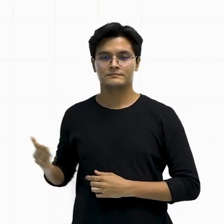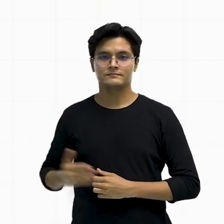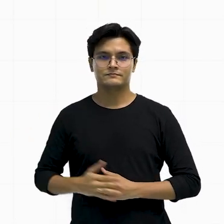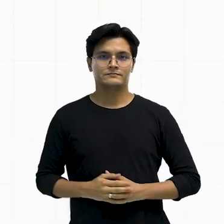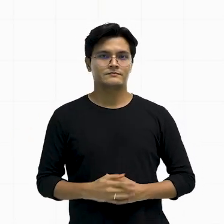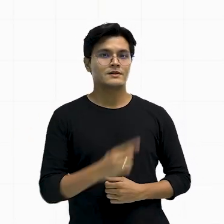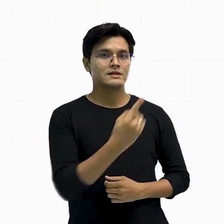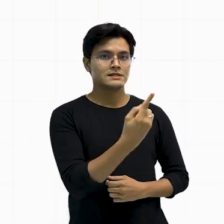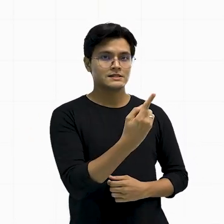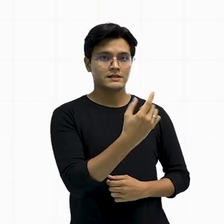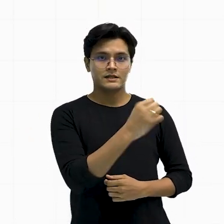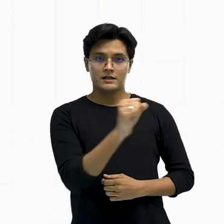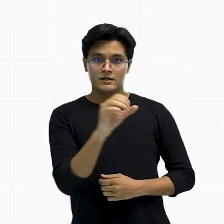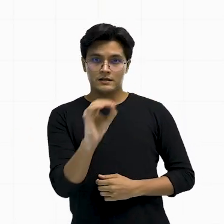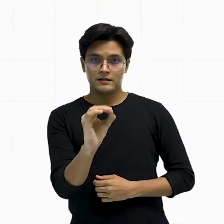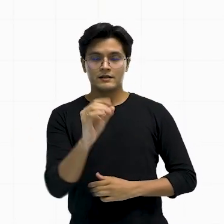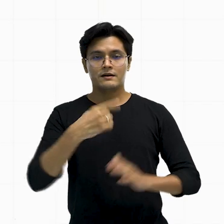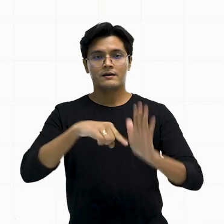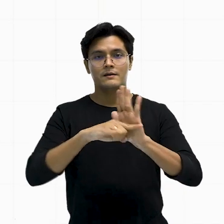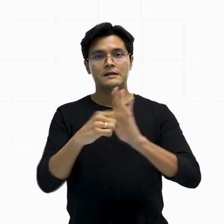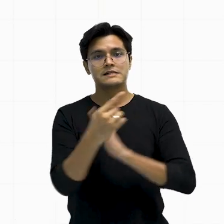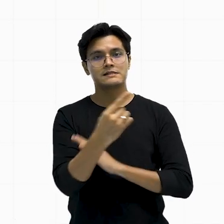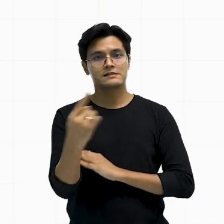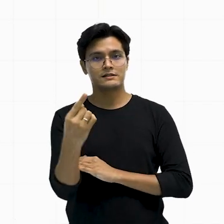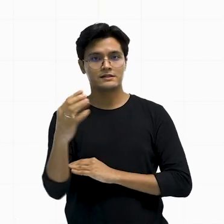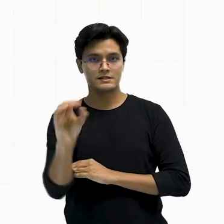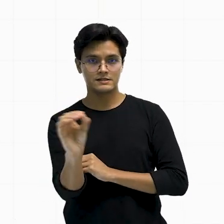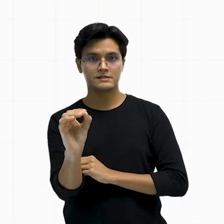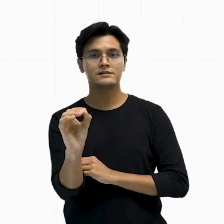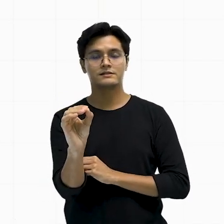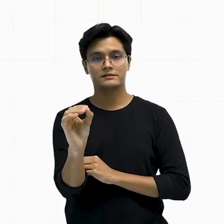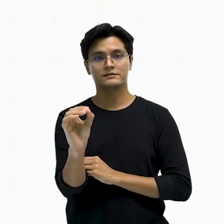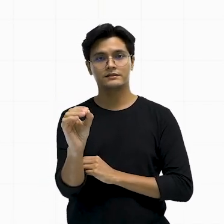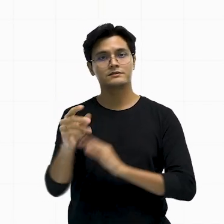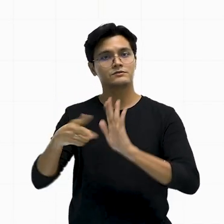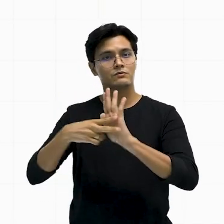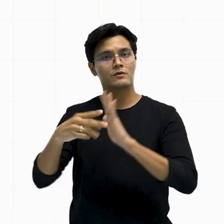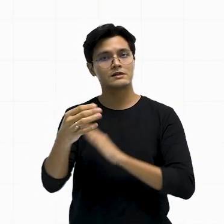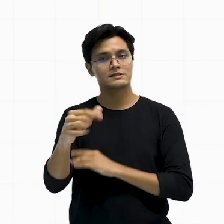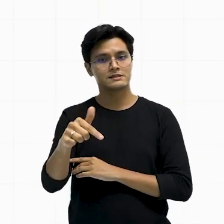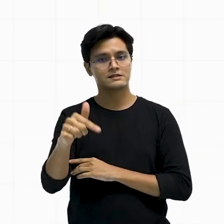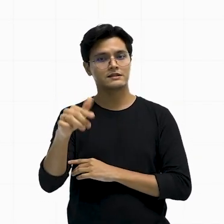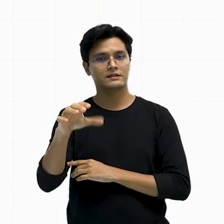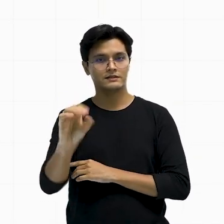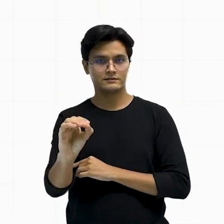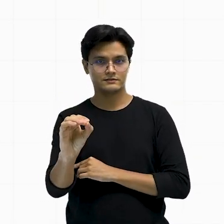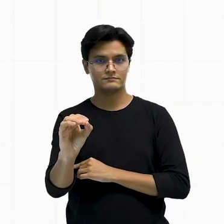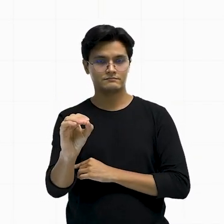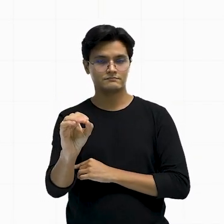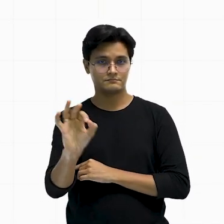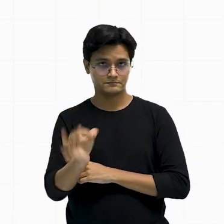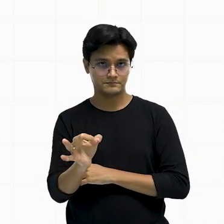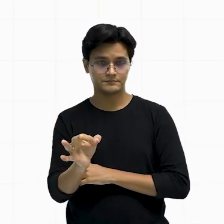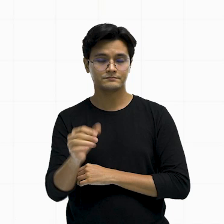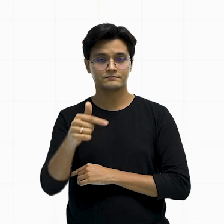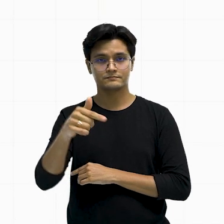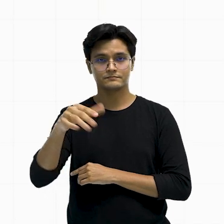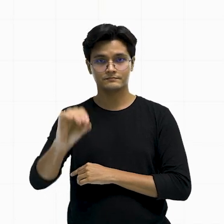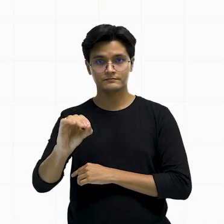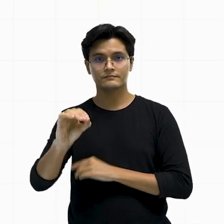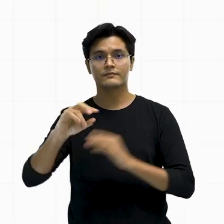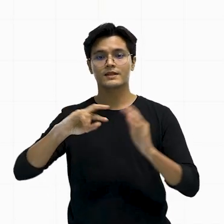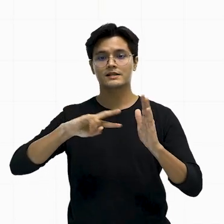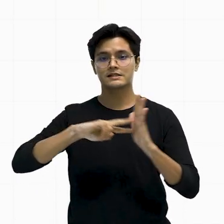180 menos 110 vai sobrar 70. É ou não é? Significa, então,